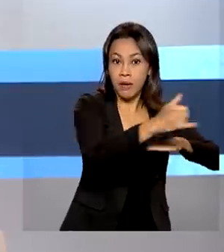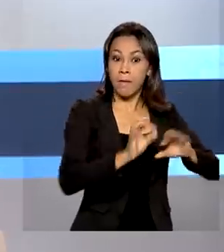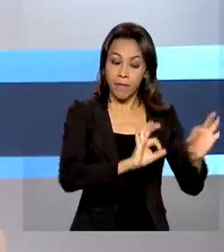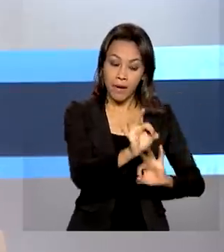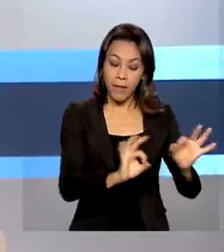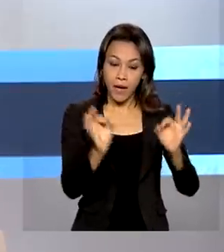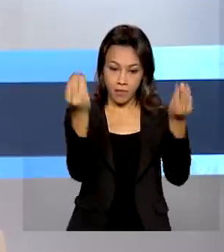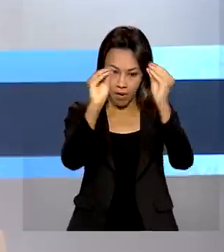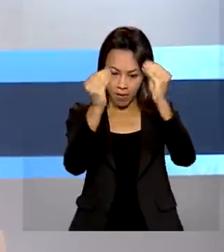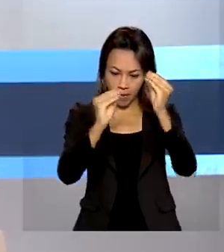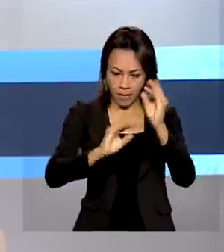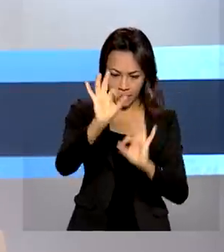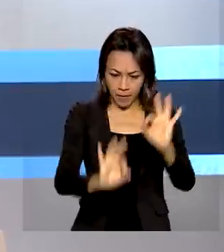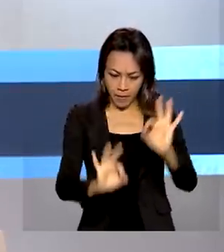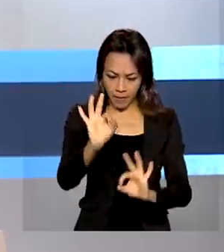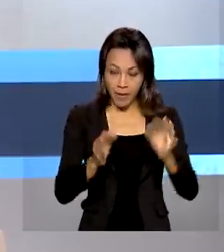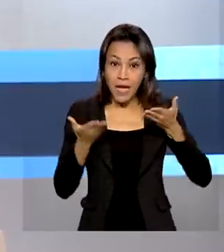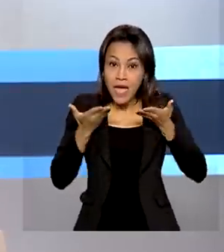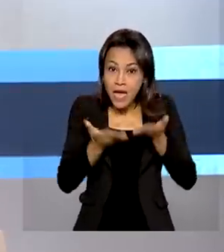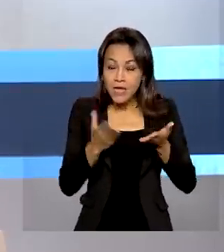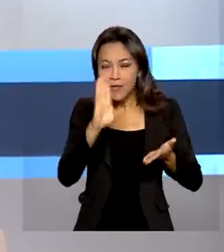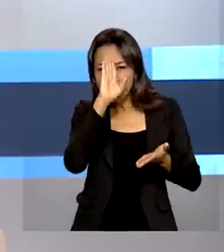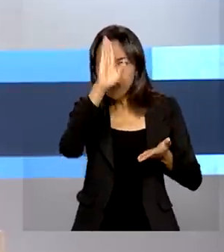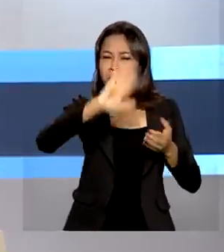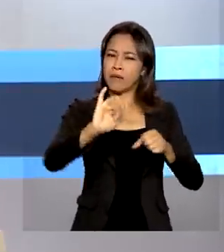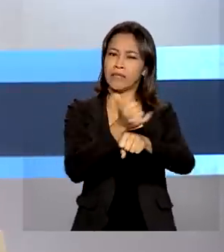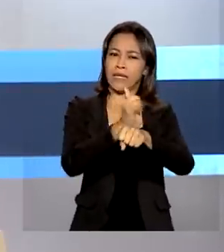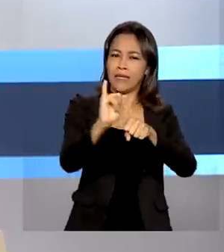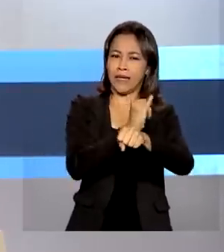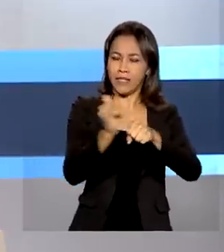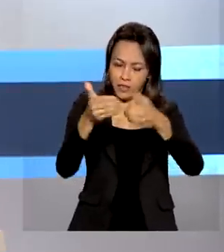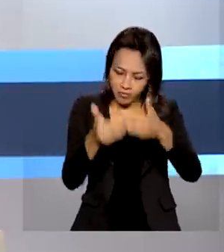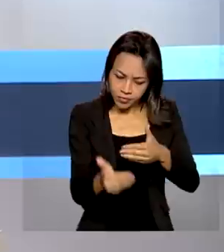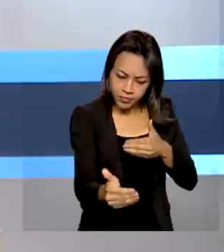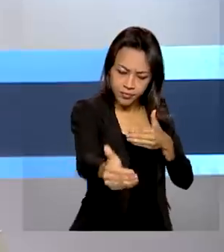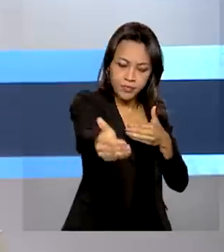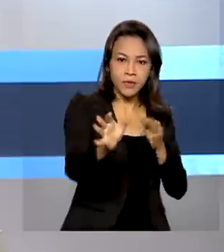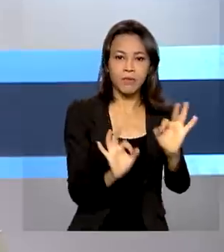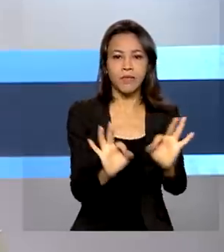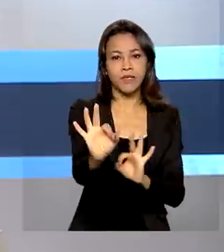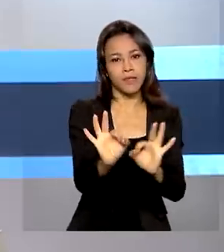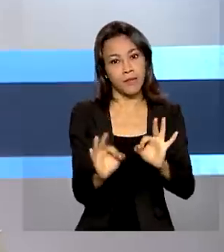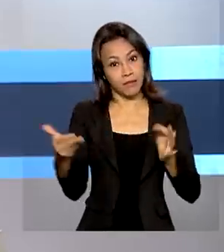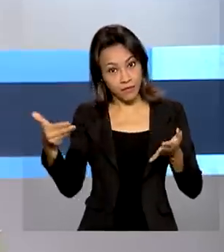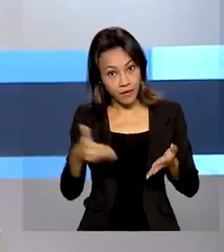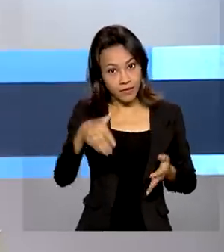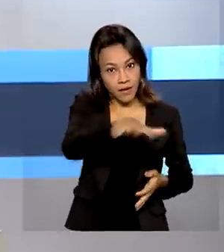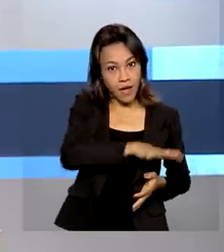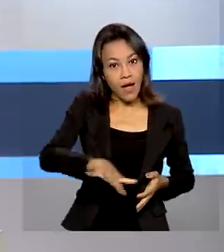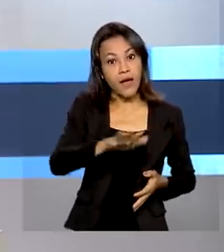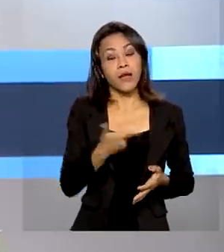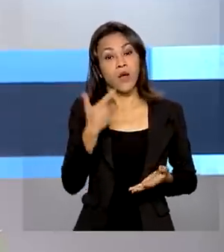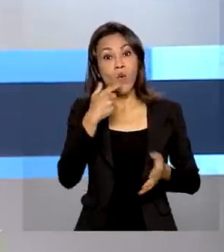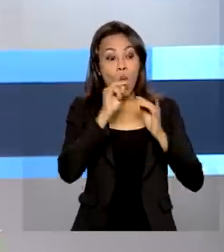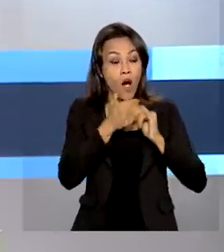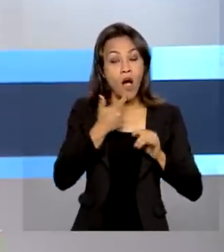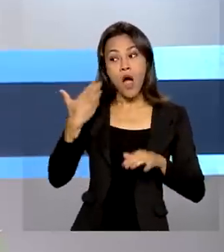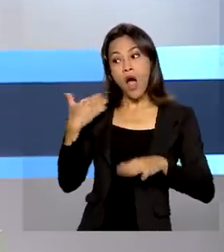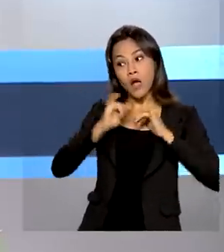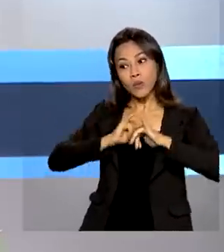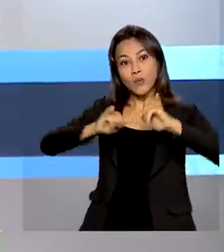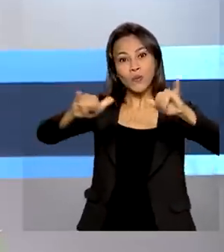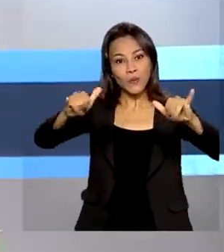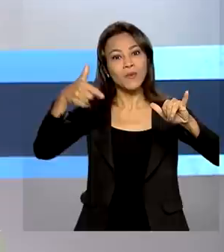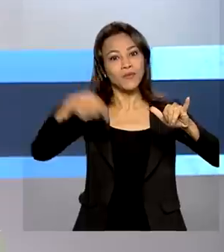que é o principal instrumento de planejamento de longo prazo desse setor. O anúncio da construção do plano foi na Semana